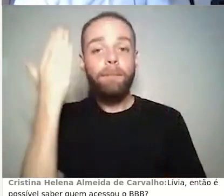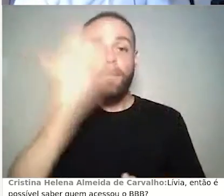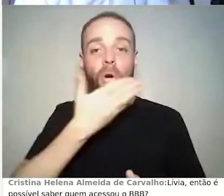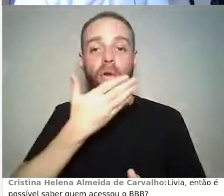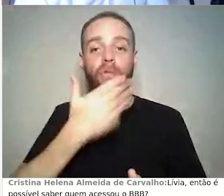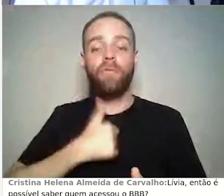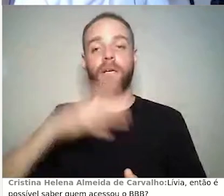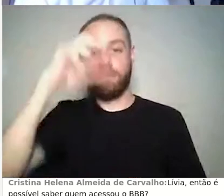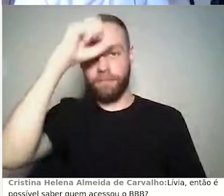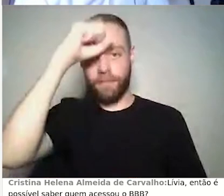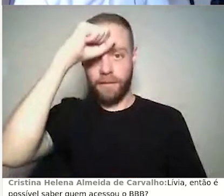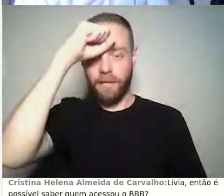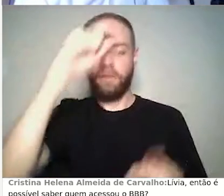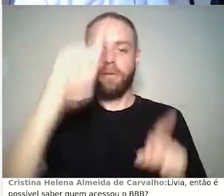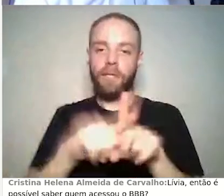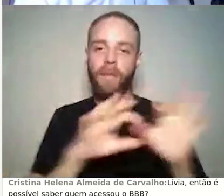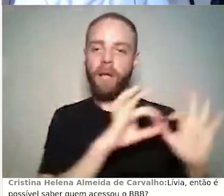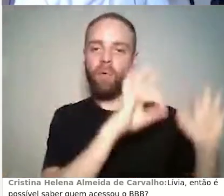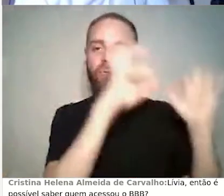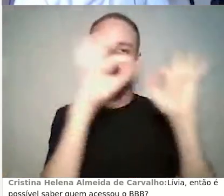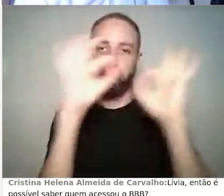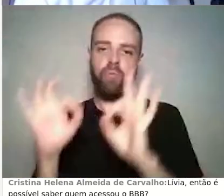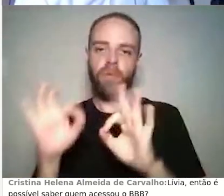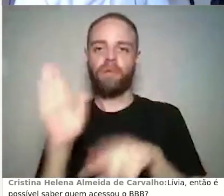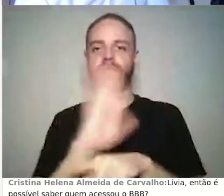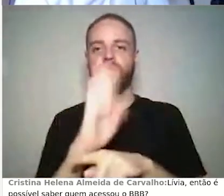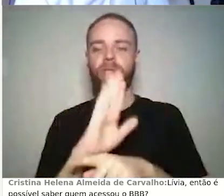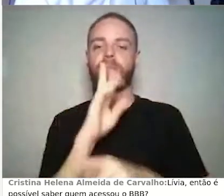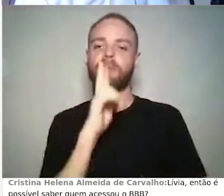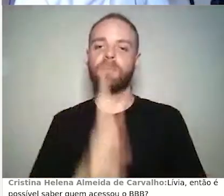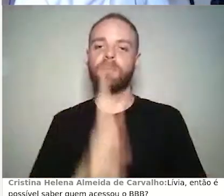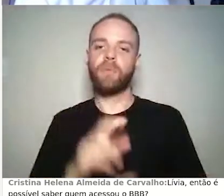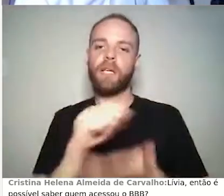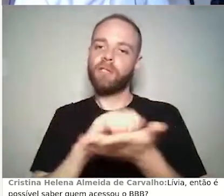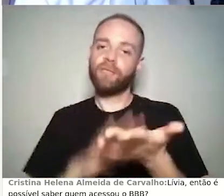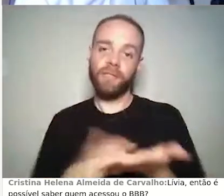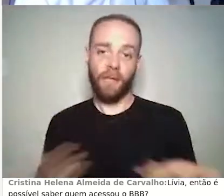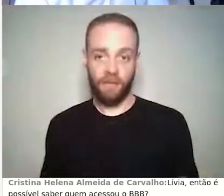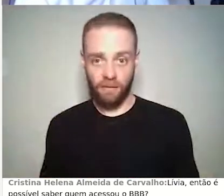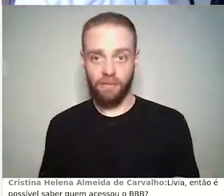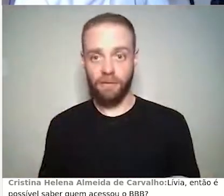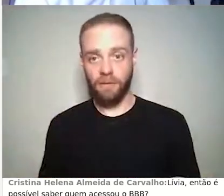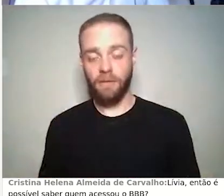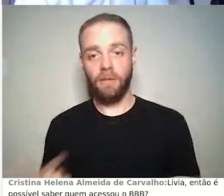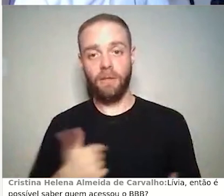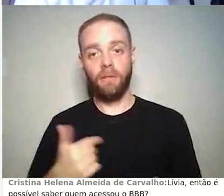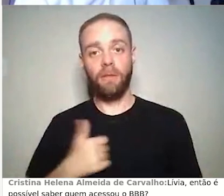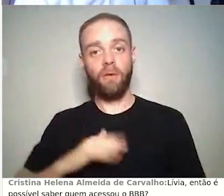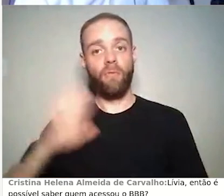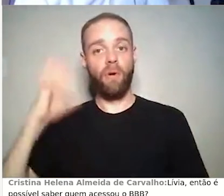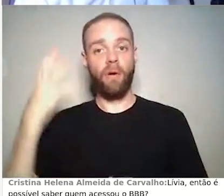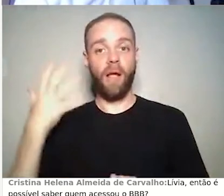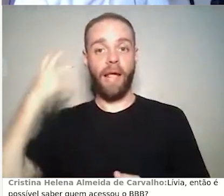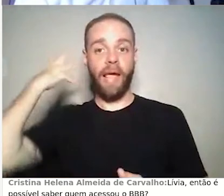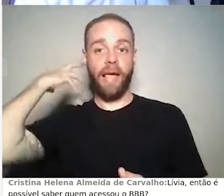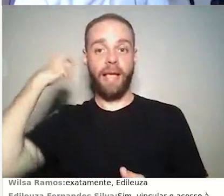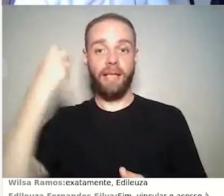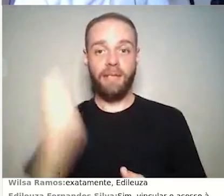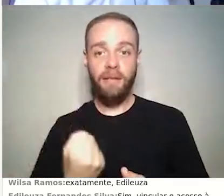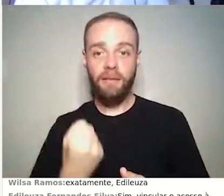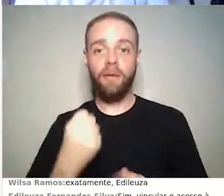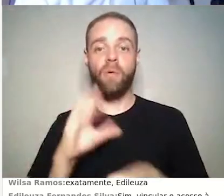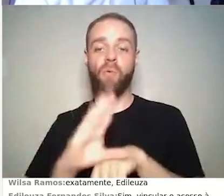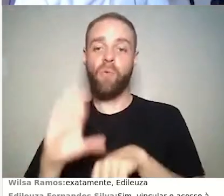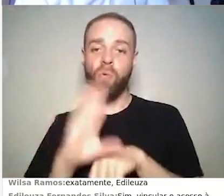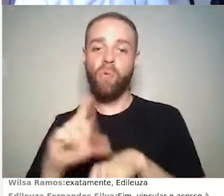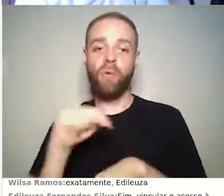assistiu o vídeo até o fim para responder a tarefa. Então, eu vou resgatando um pouco do nosso curso, porque aqui tem muitos